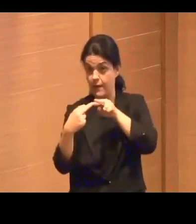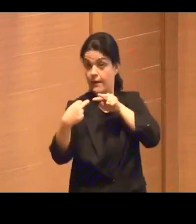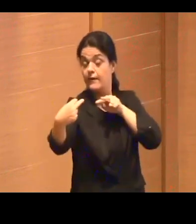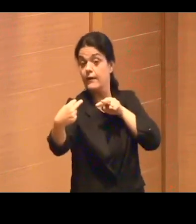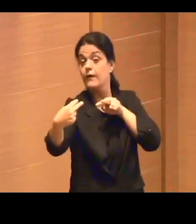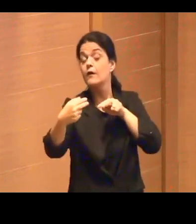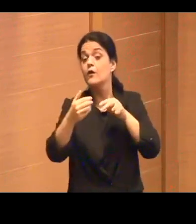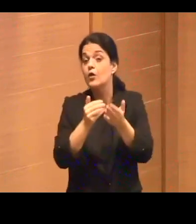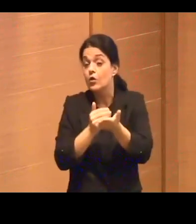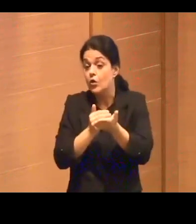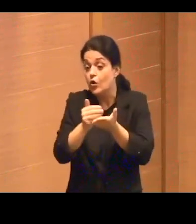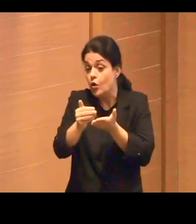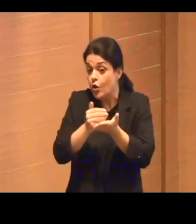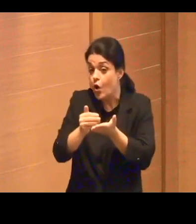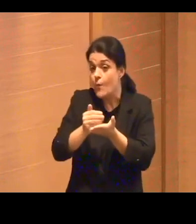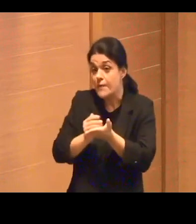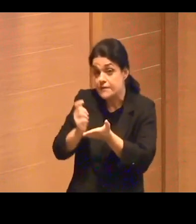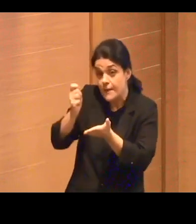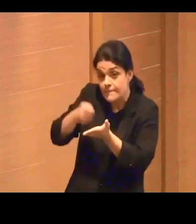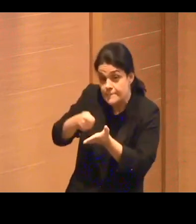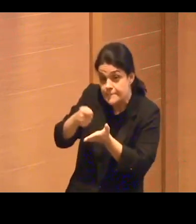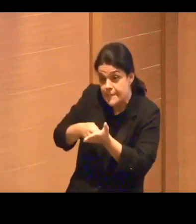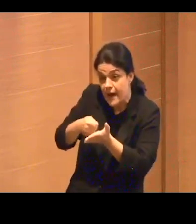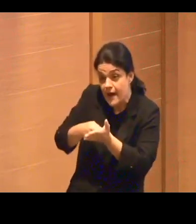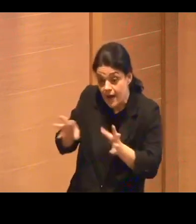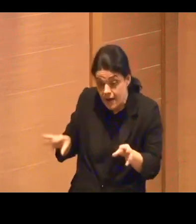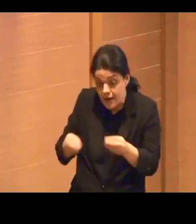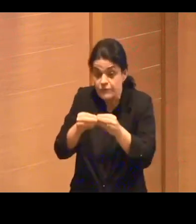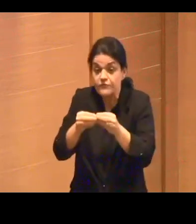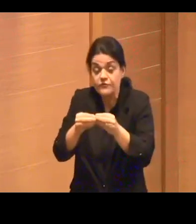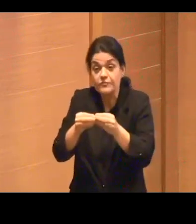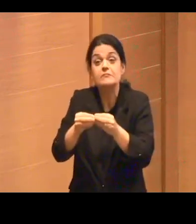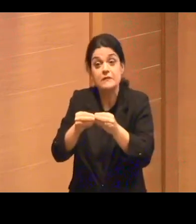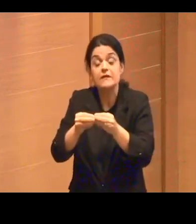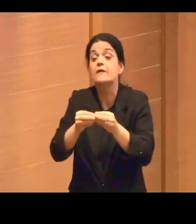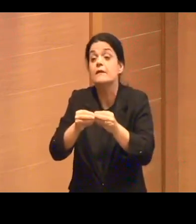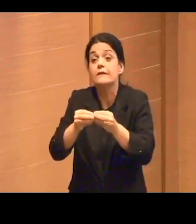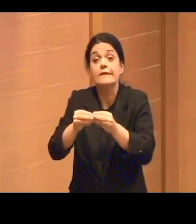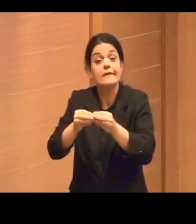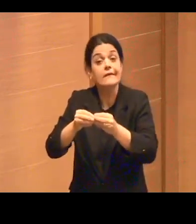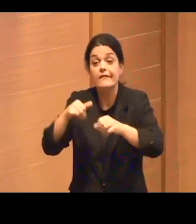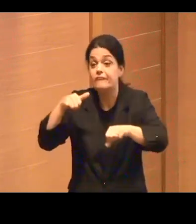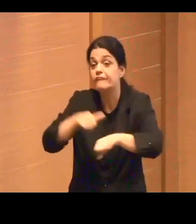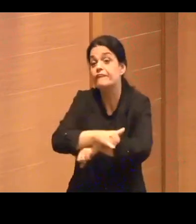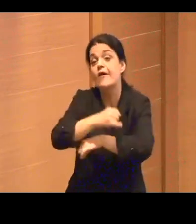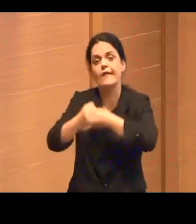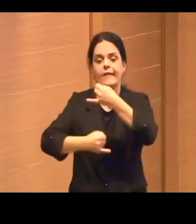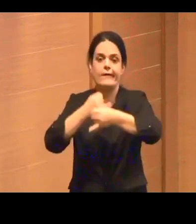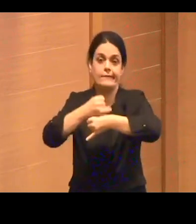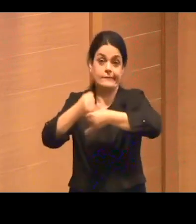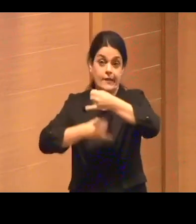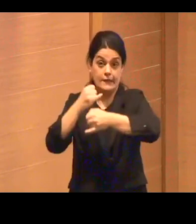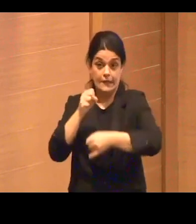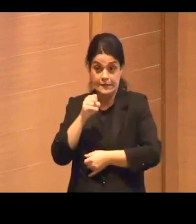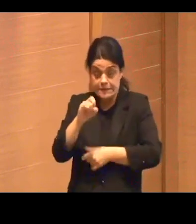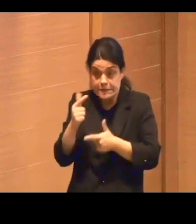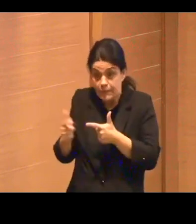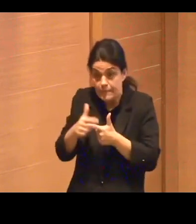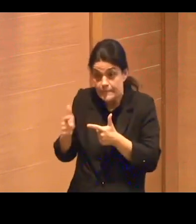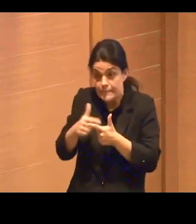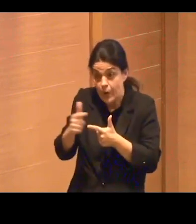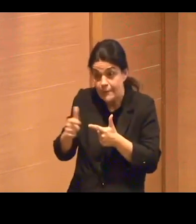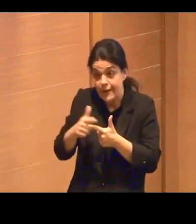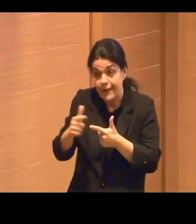pagar em hora extra quando falha a internet, porque os empresários queriam, se der problema de conexão,